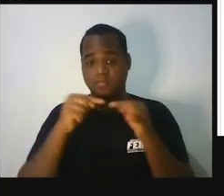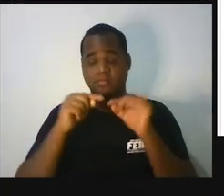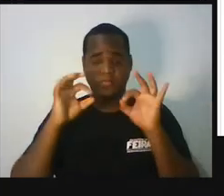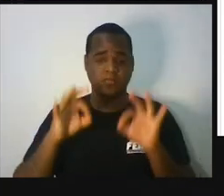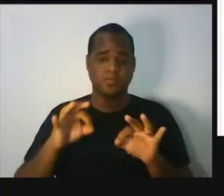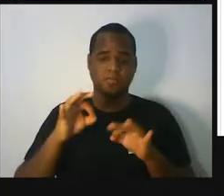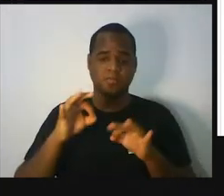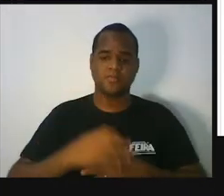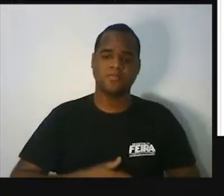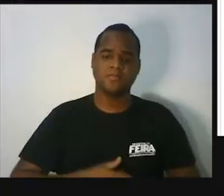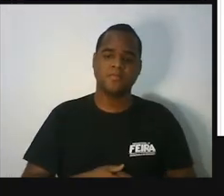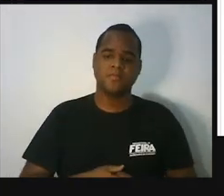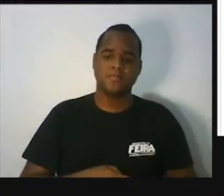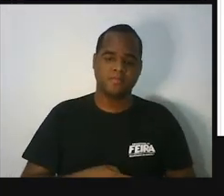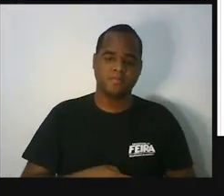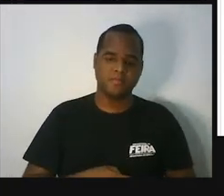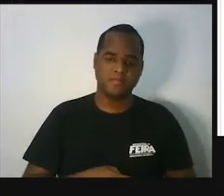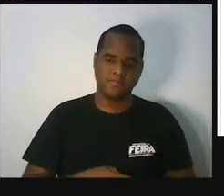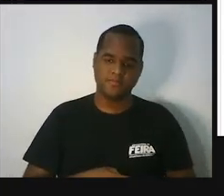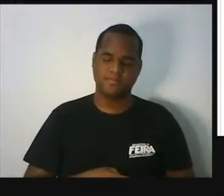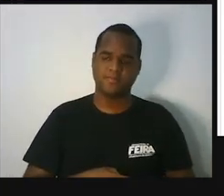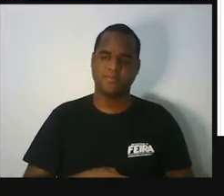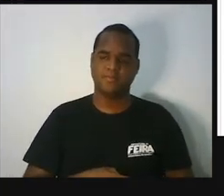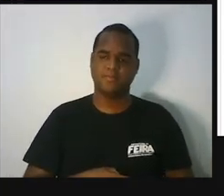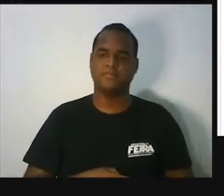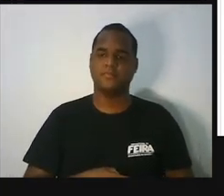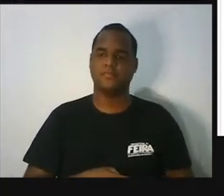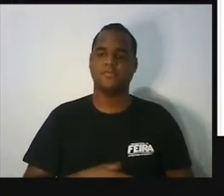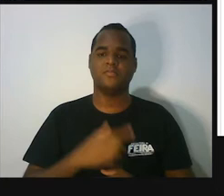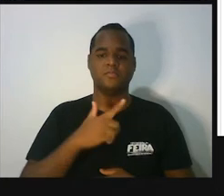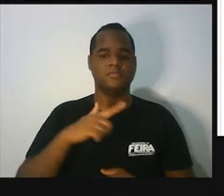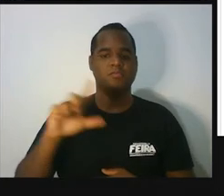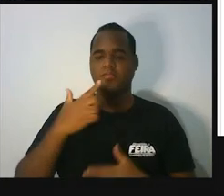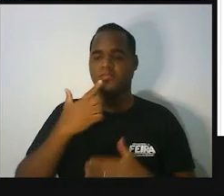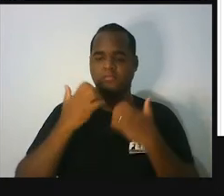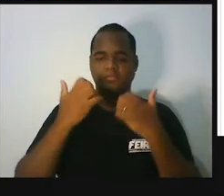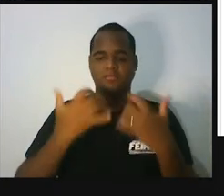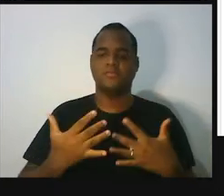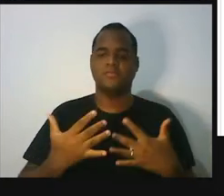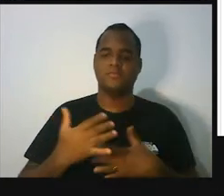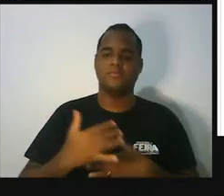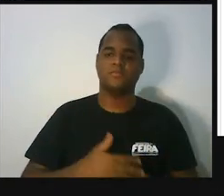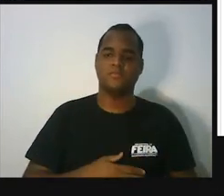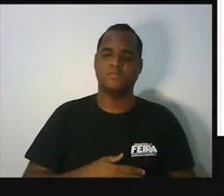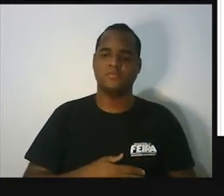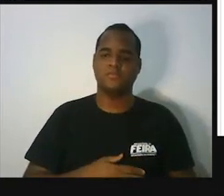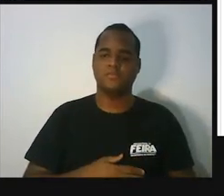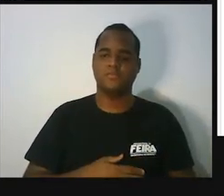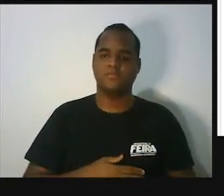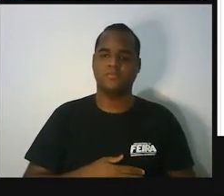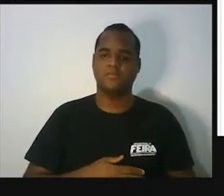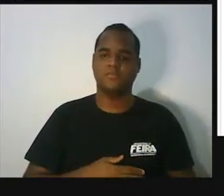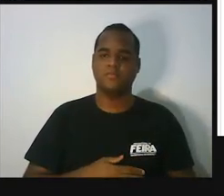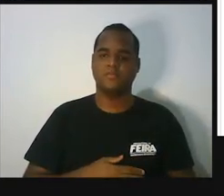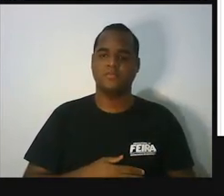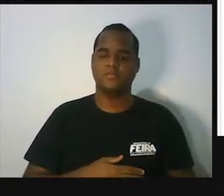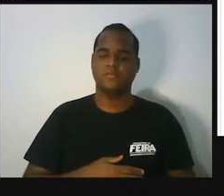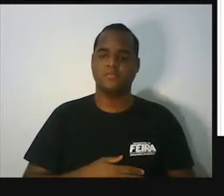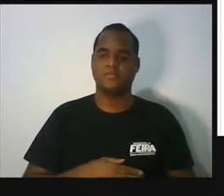Certo? Vamos medir ali o próximo. Ó. Opa, professor,